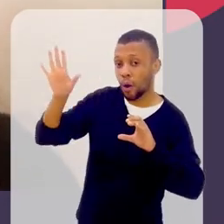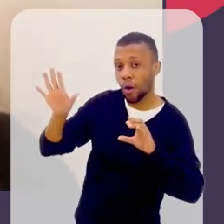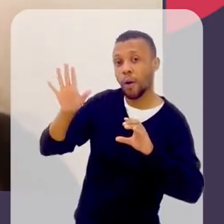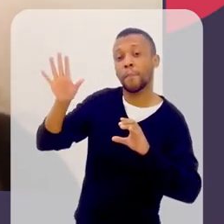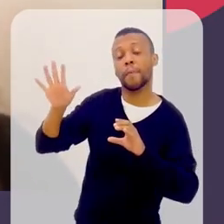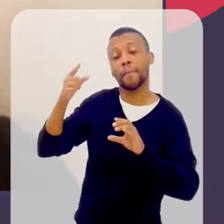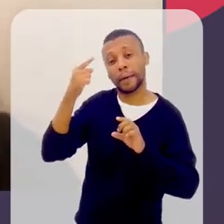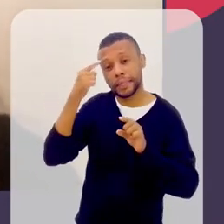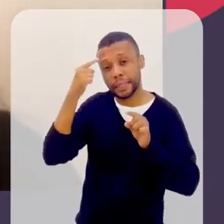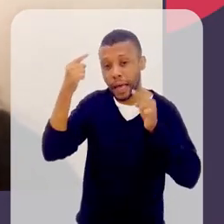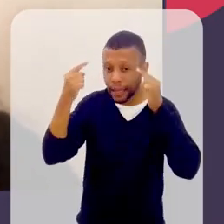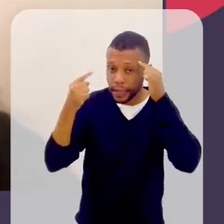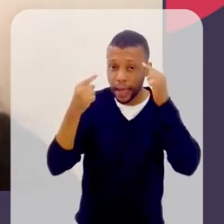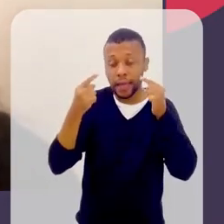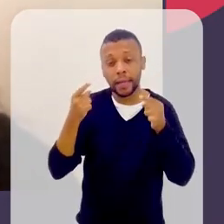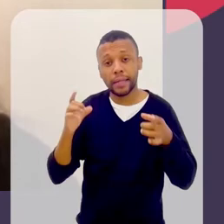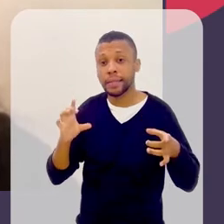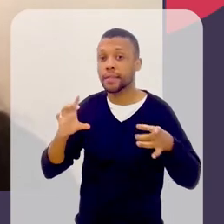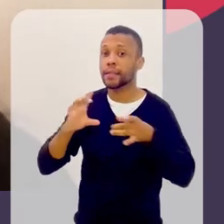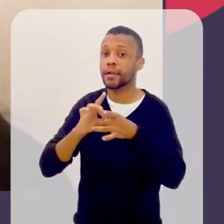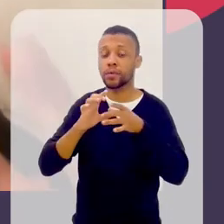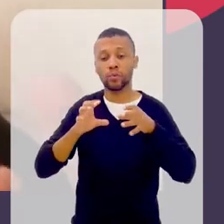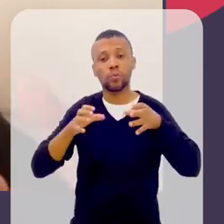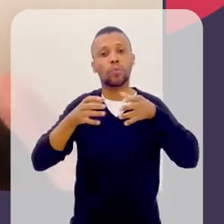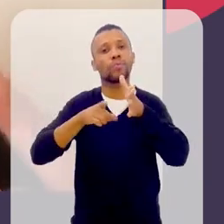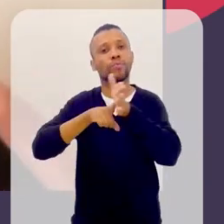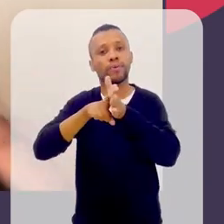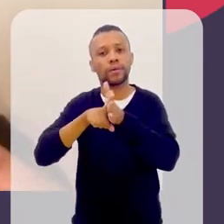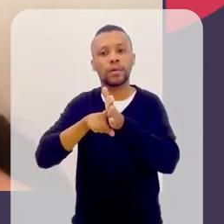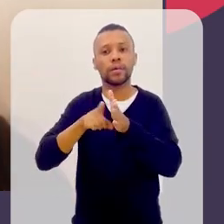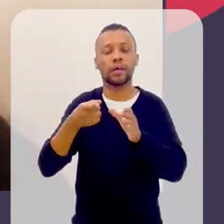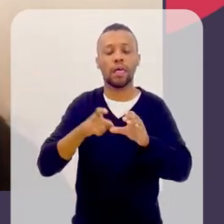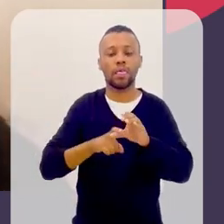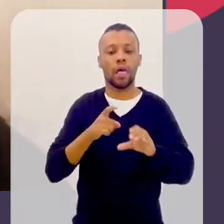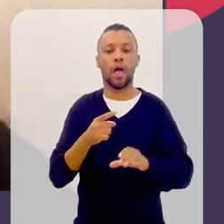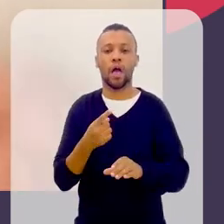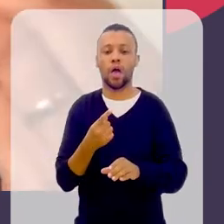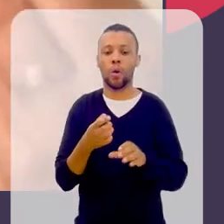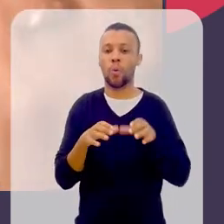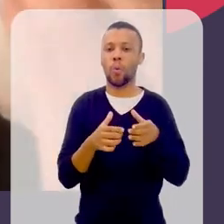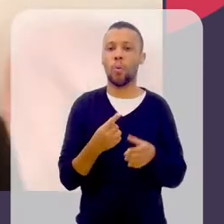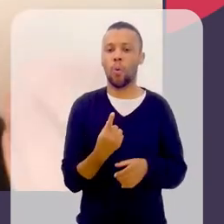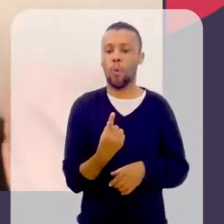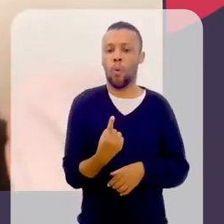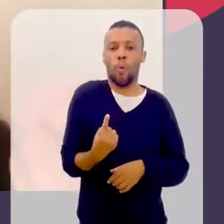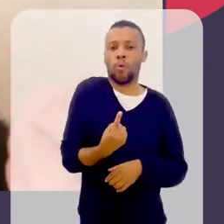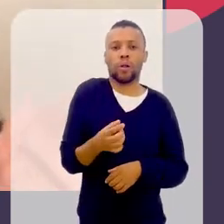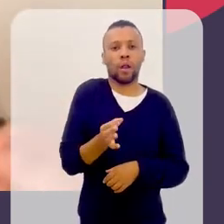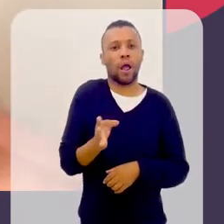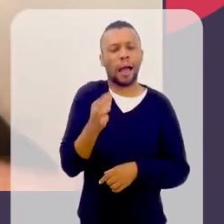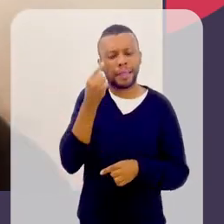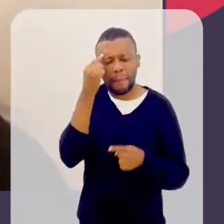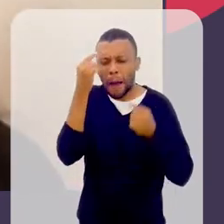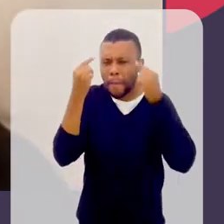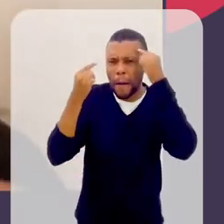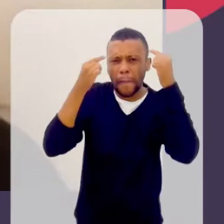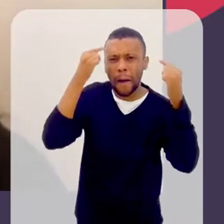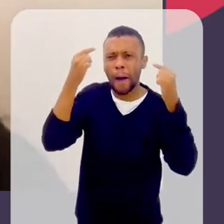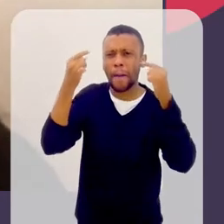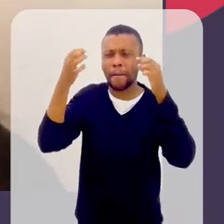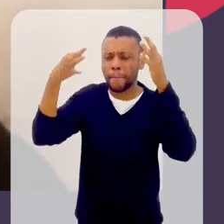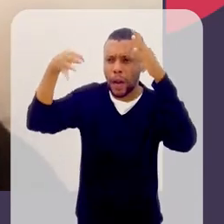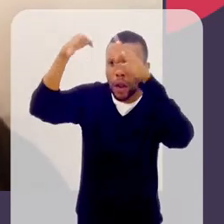ideias, assim como os grupos de pesquisa hoje, não se sustentam sozinhas, elas não existem só por uma pessoa. As ideias